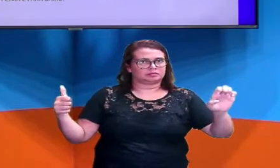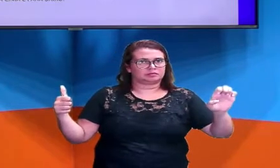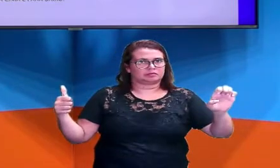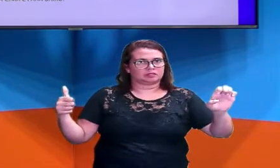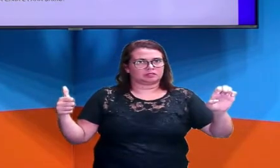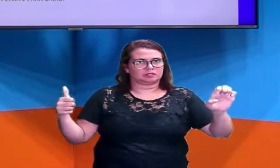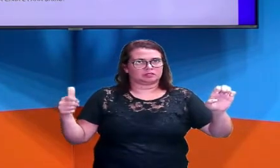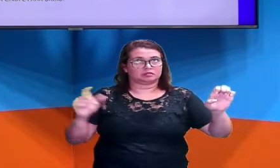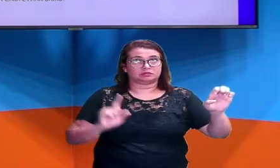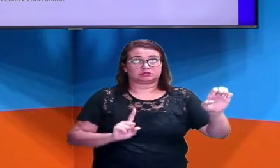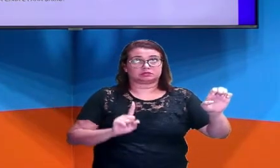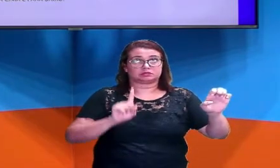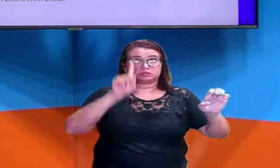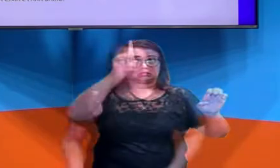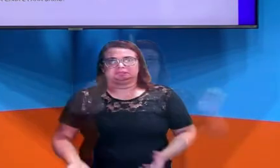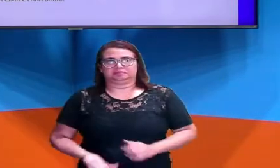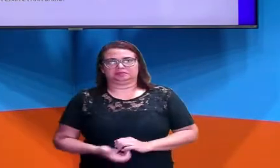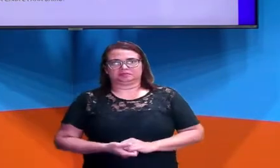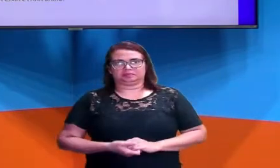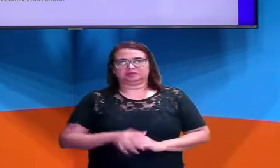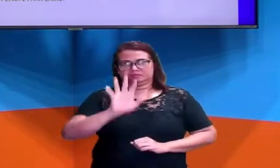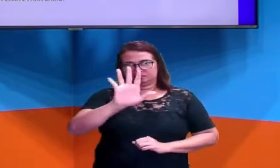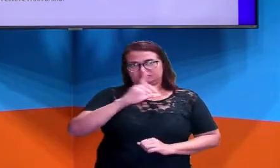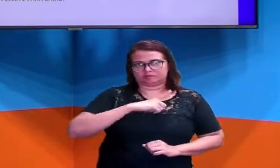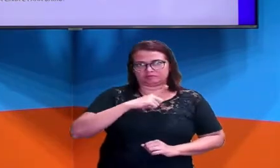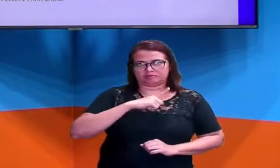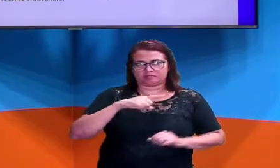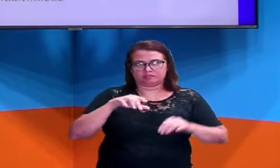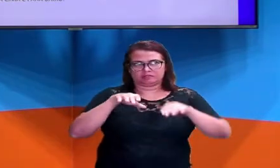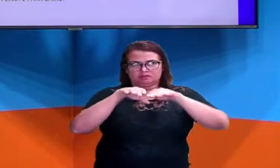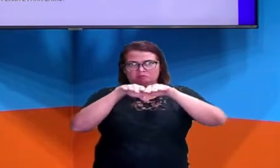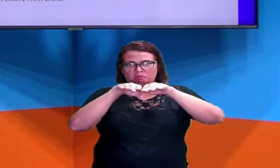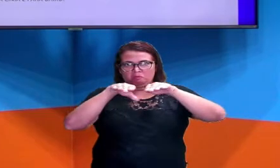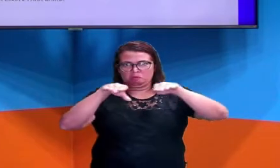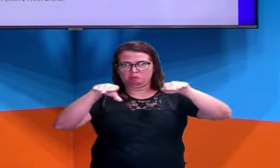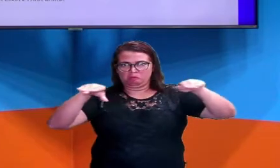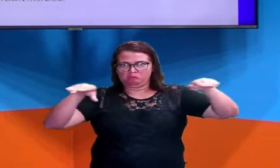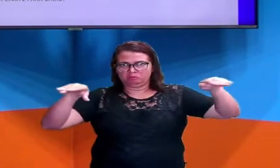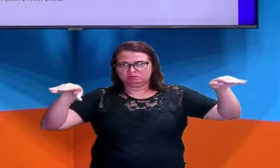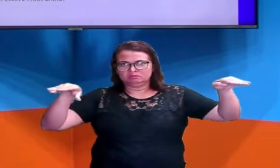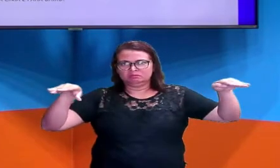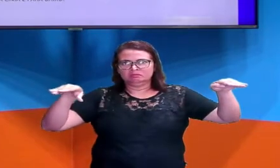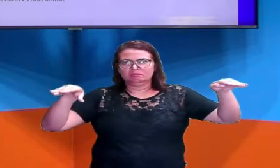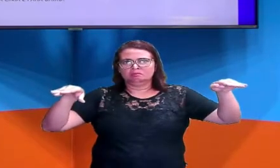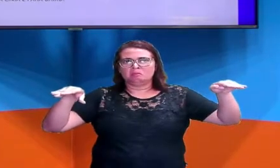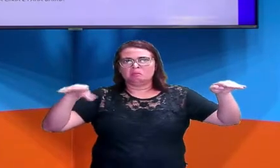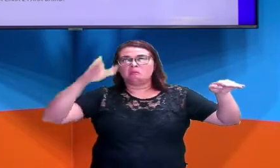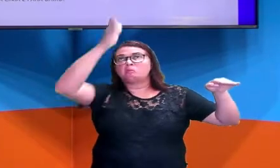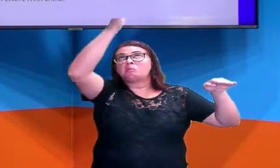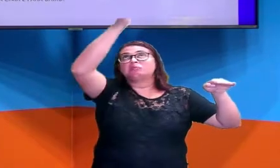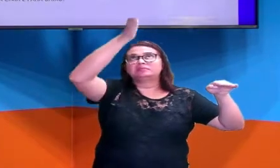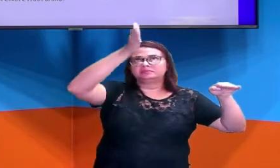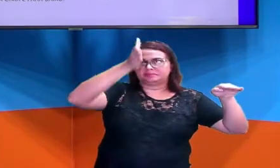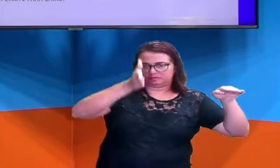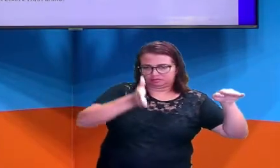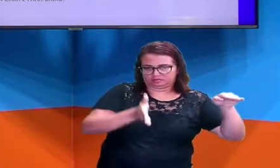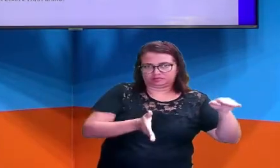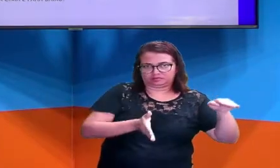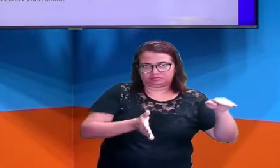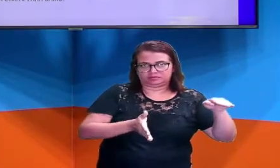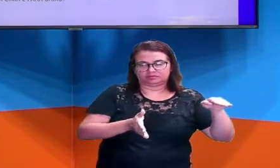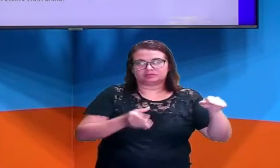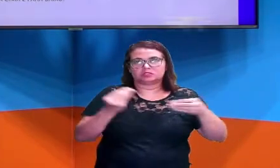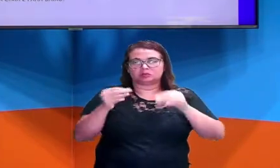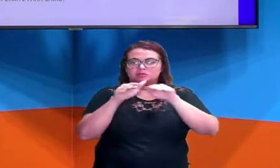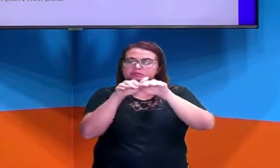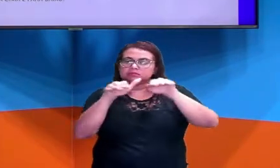cima e para baixo. E aí a gente vai ter o que? A horizontal, vertical. E aí